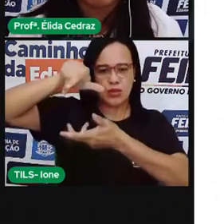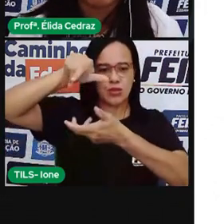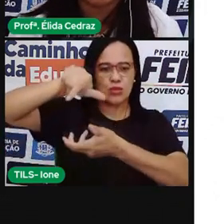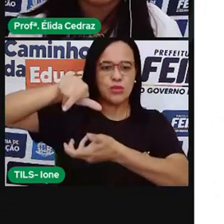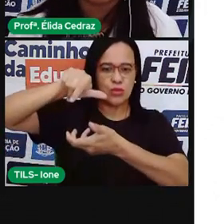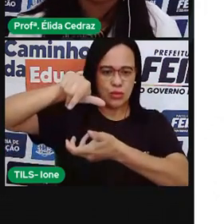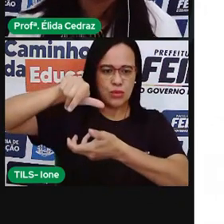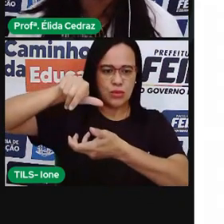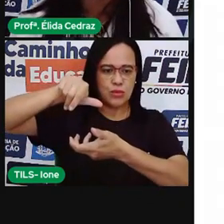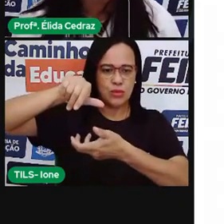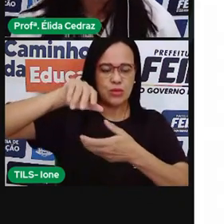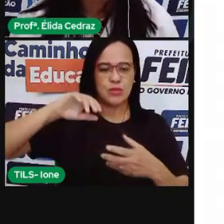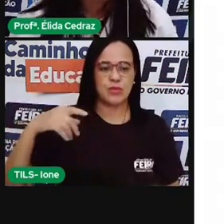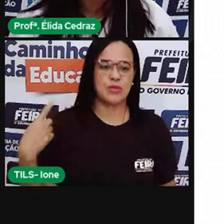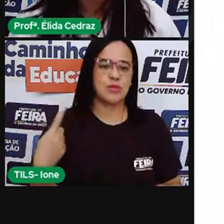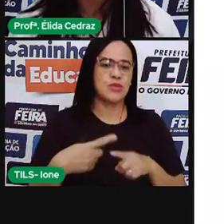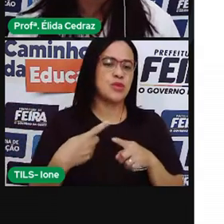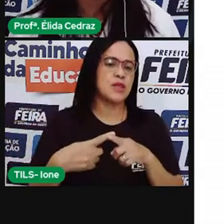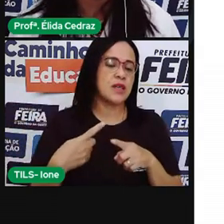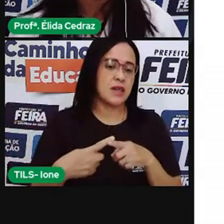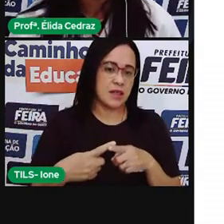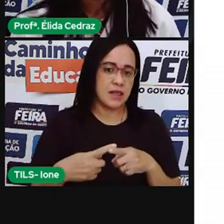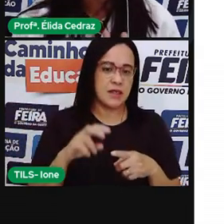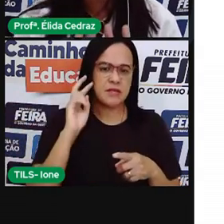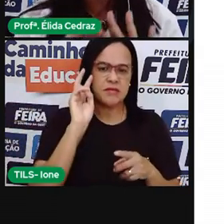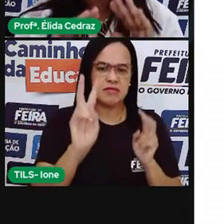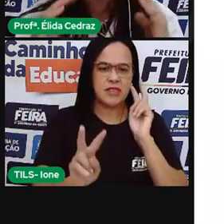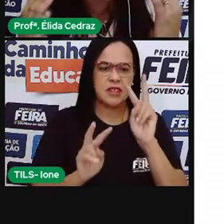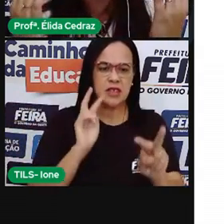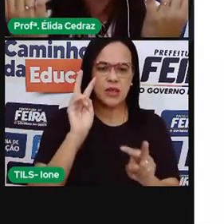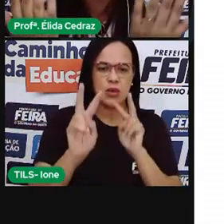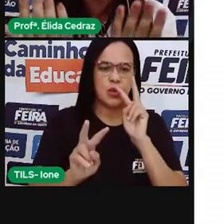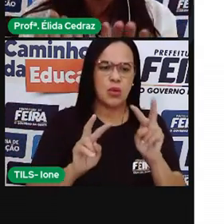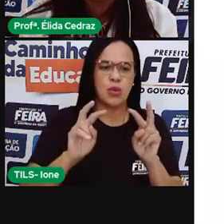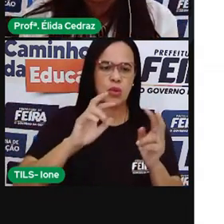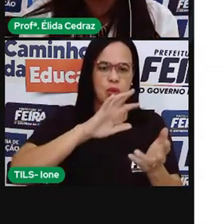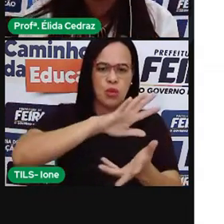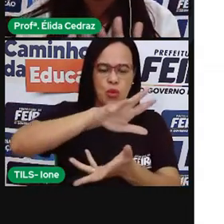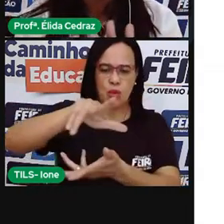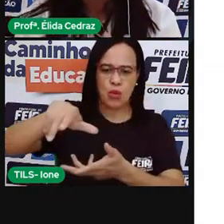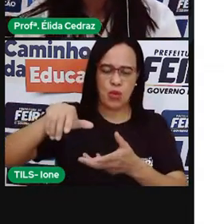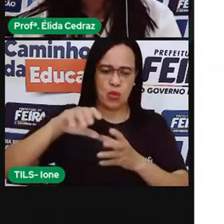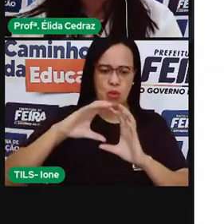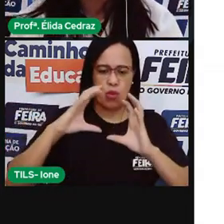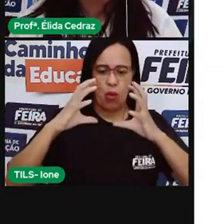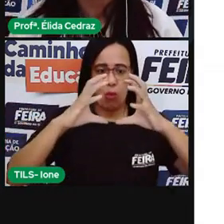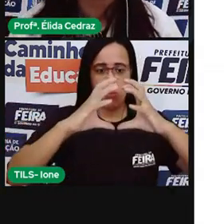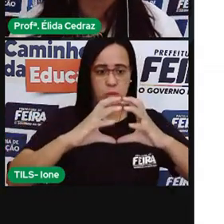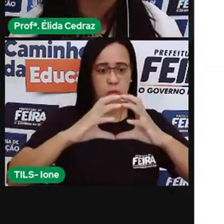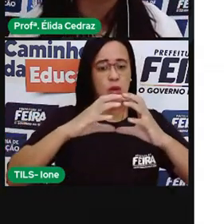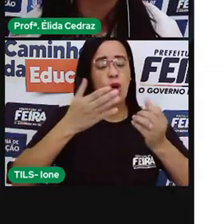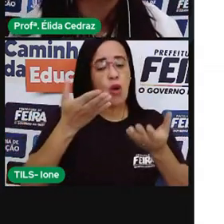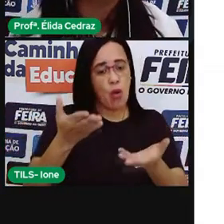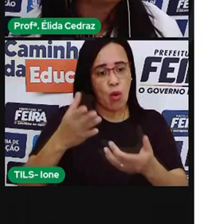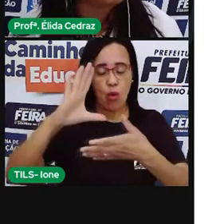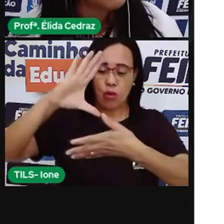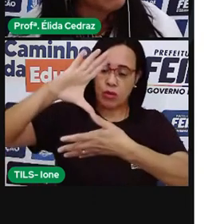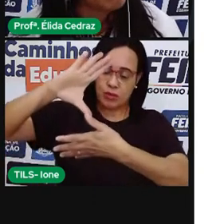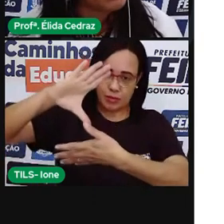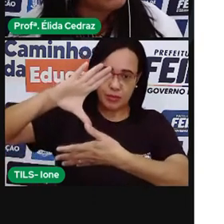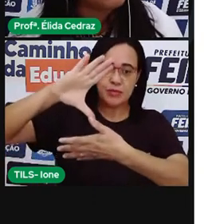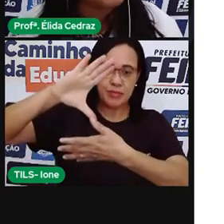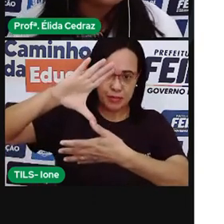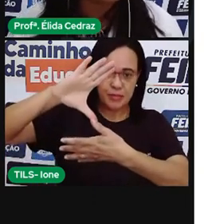mapa mundo. Geralmente, você vê ele em forma de globo ou assim, em forma de